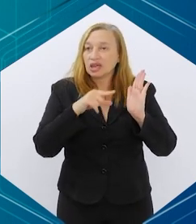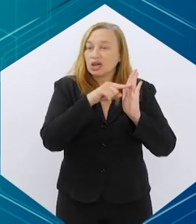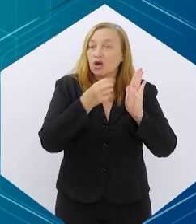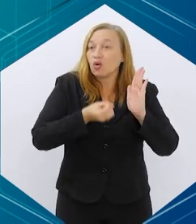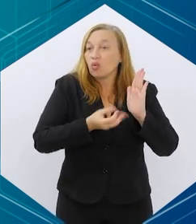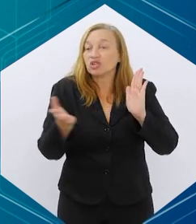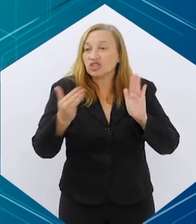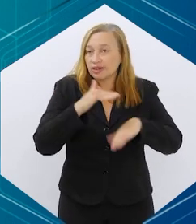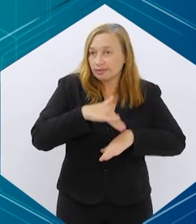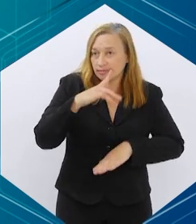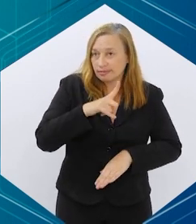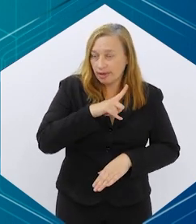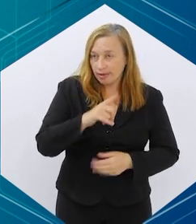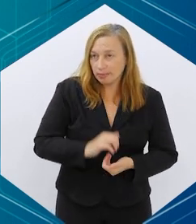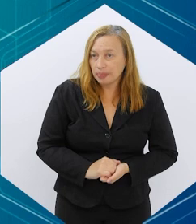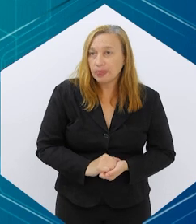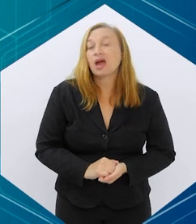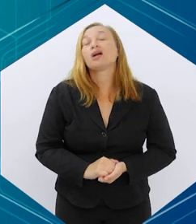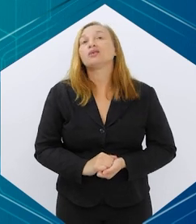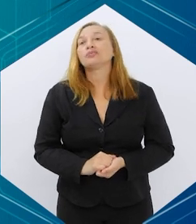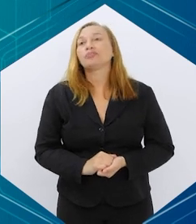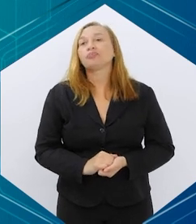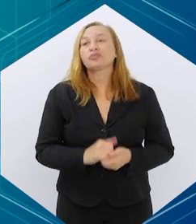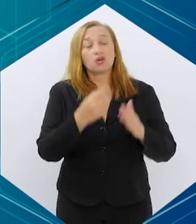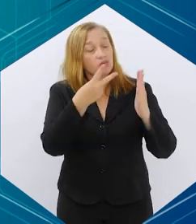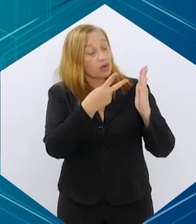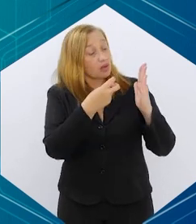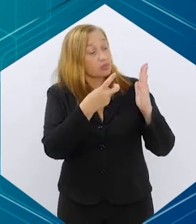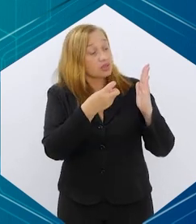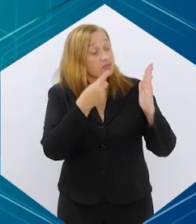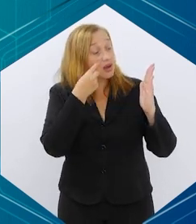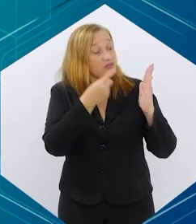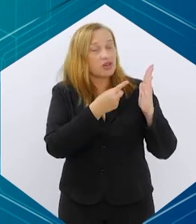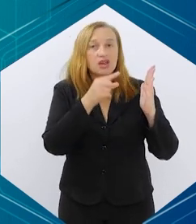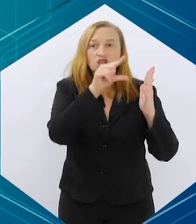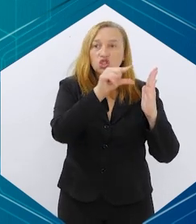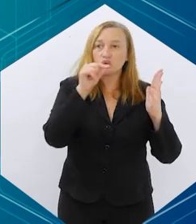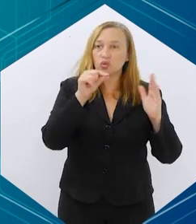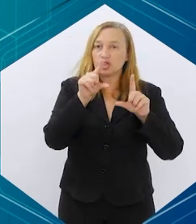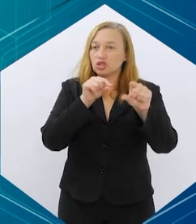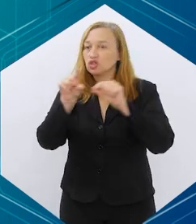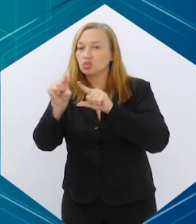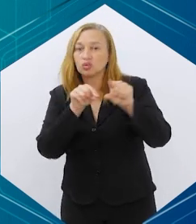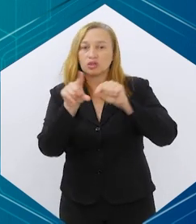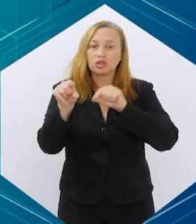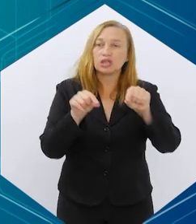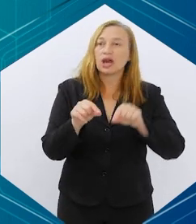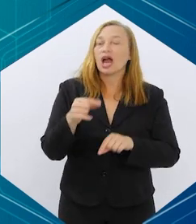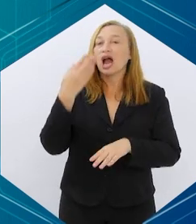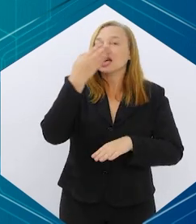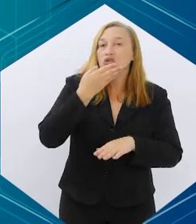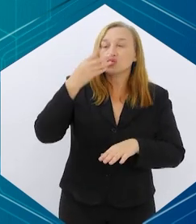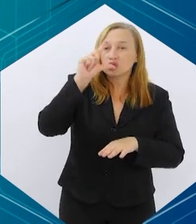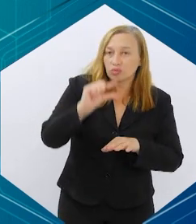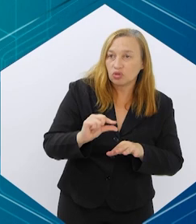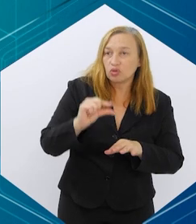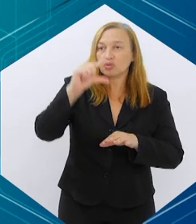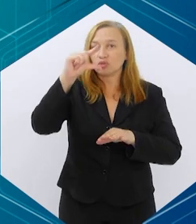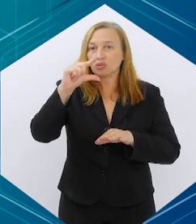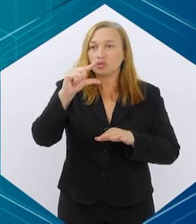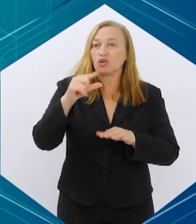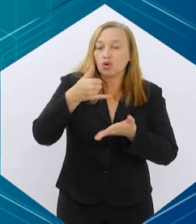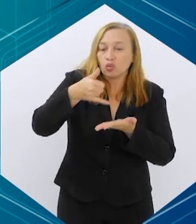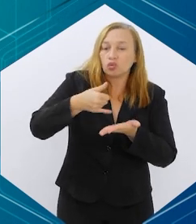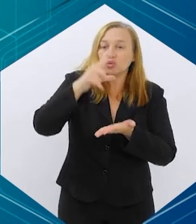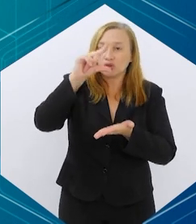é o que tem maior quantidade. Então, isso vai também nos ajudar na escolha, né? Até alguns alimentos que contenham açúcar ou tipo de